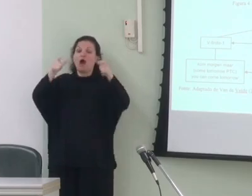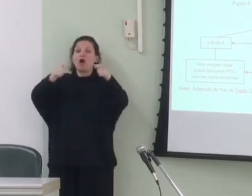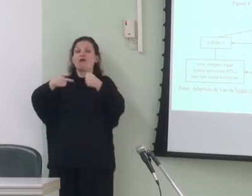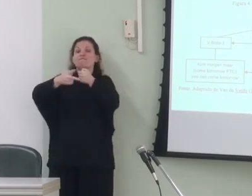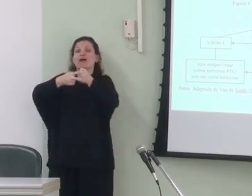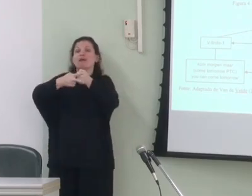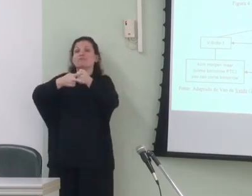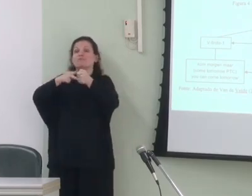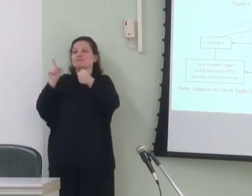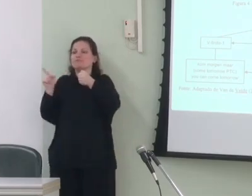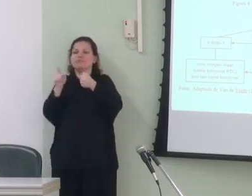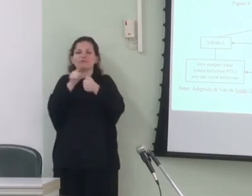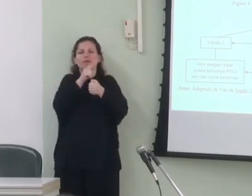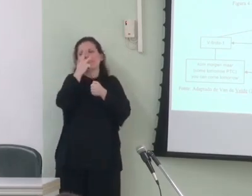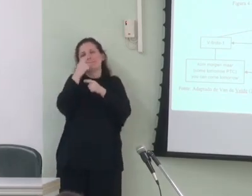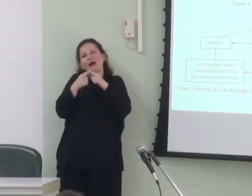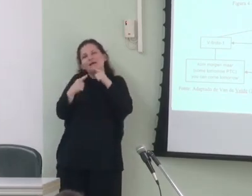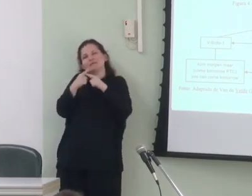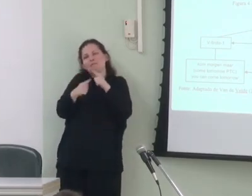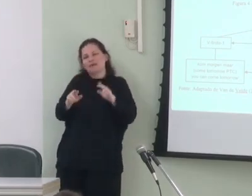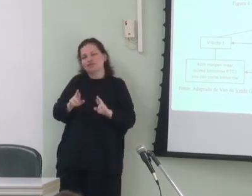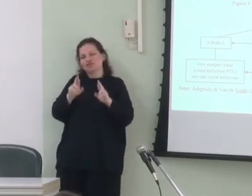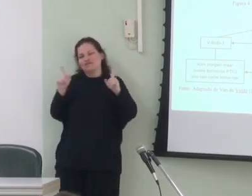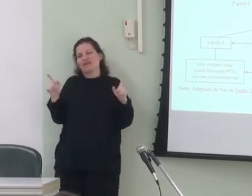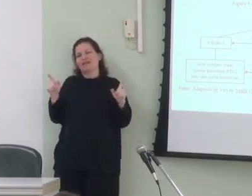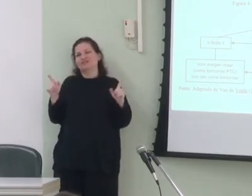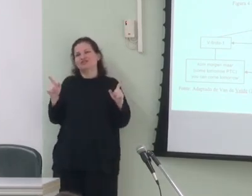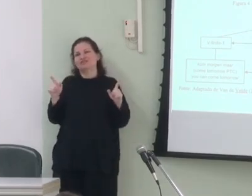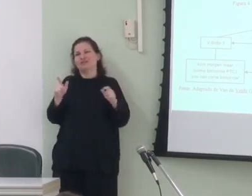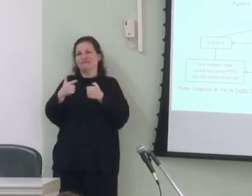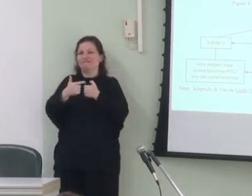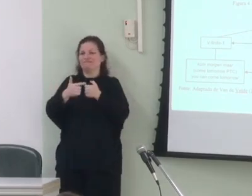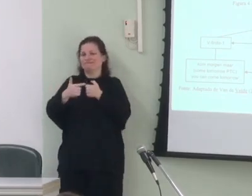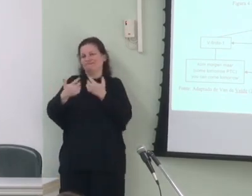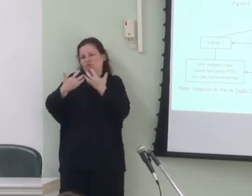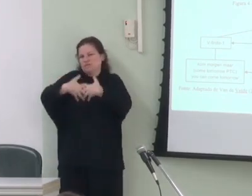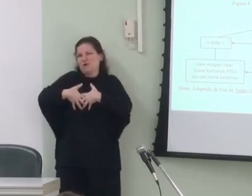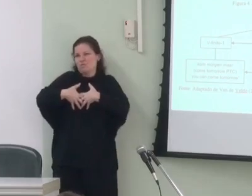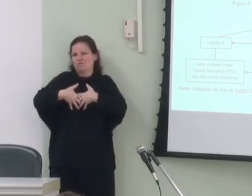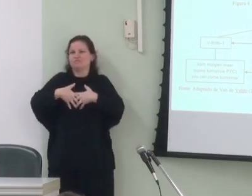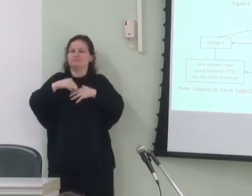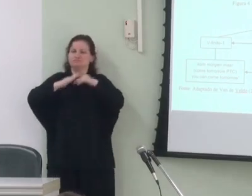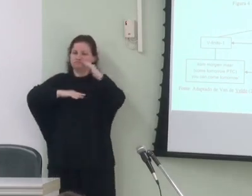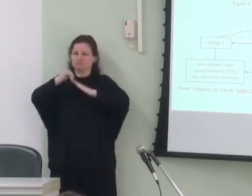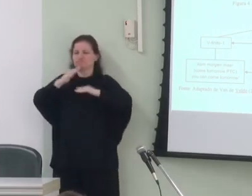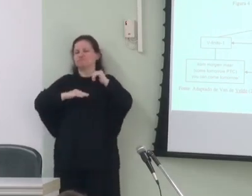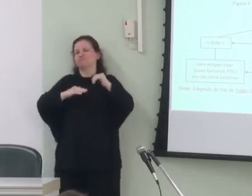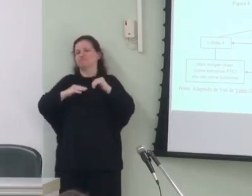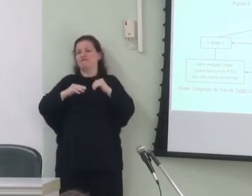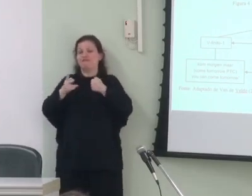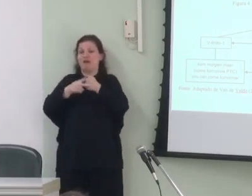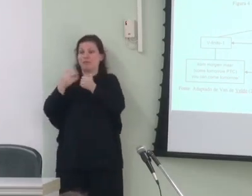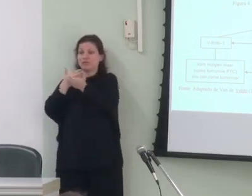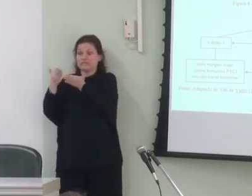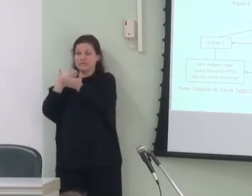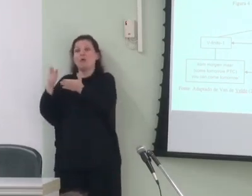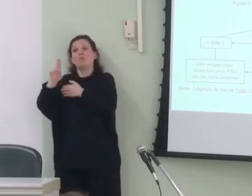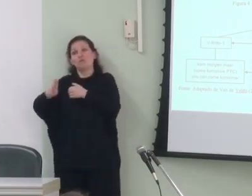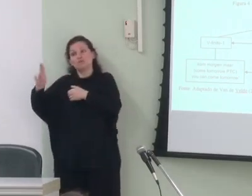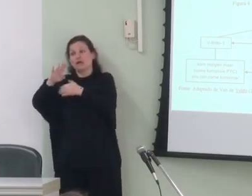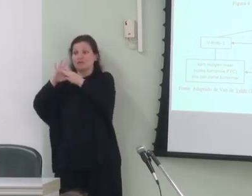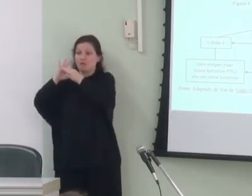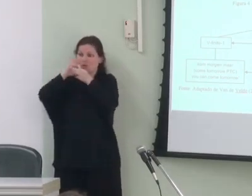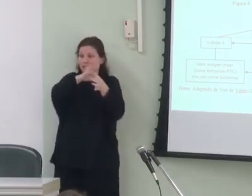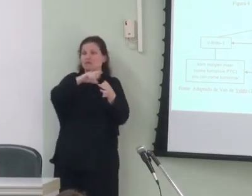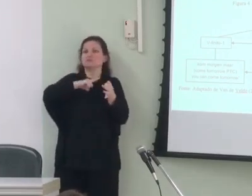são apenas parcialmente distintas em termos de função construções finitas com verbo inicial são usadas em contextos